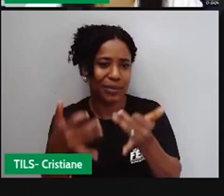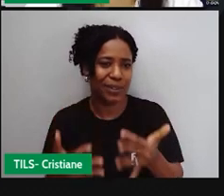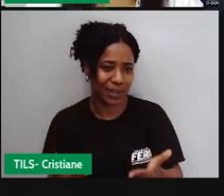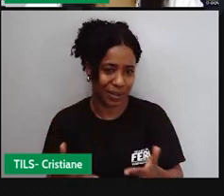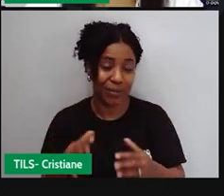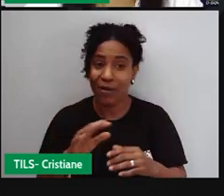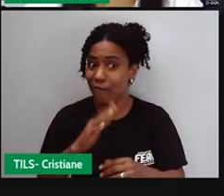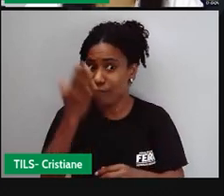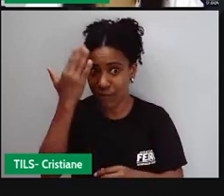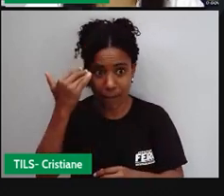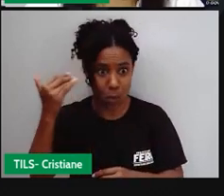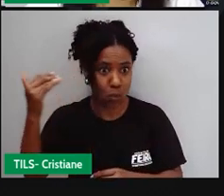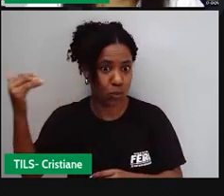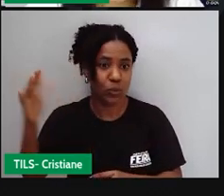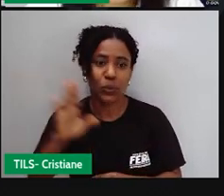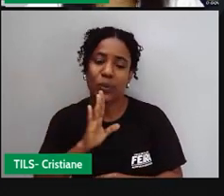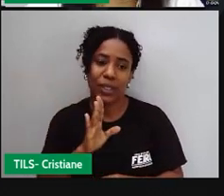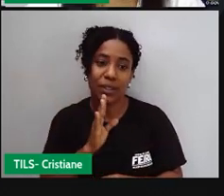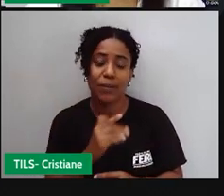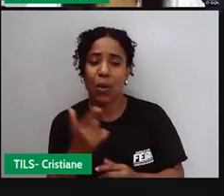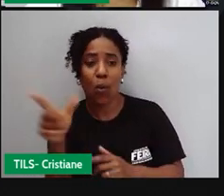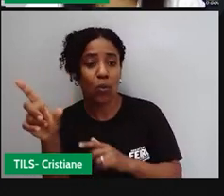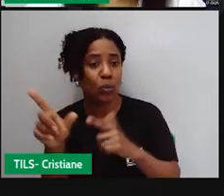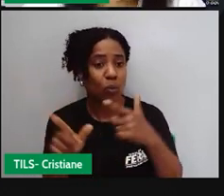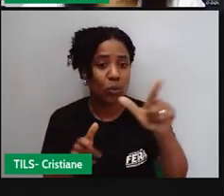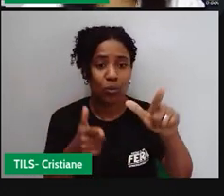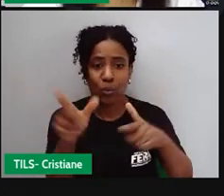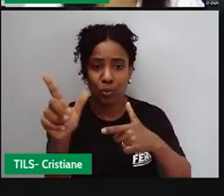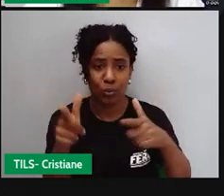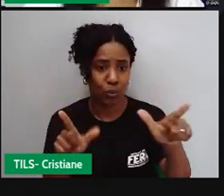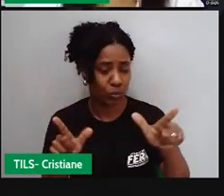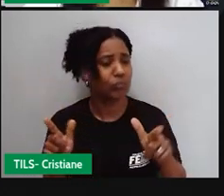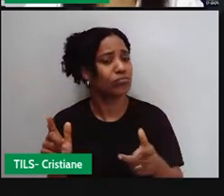eles juntaram, agregaram aí muitas pessoas.